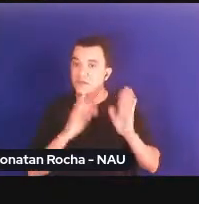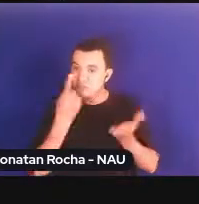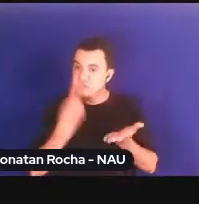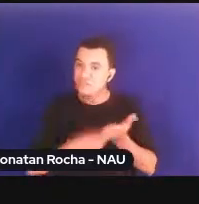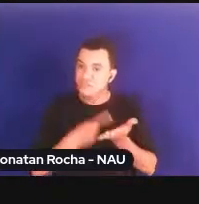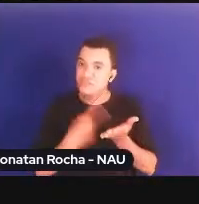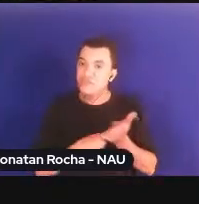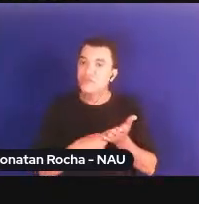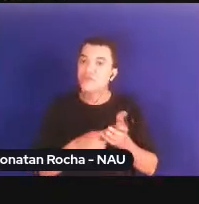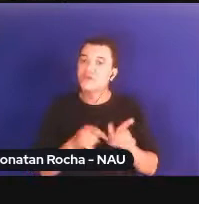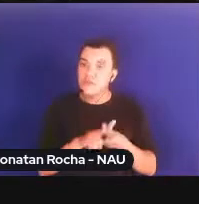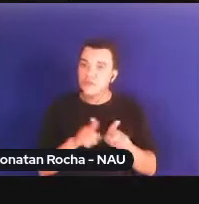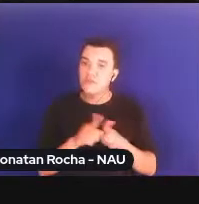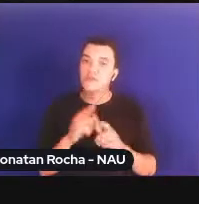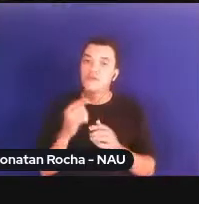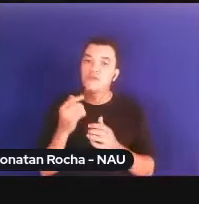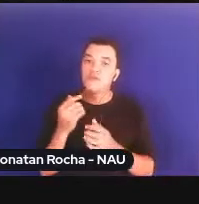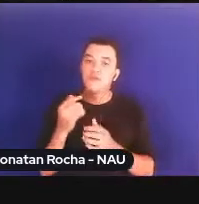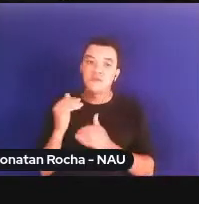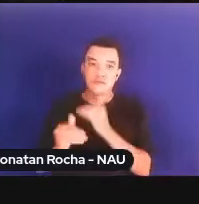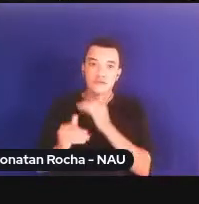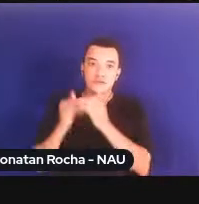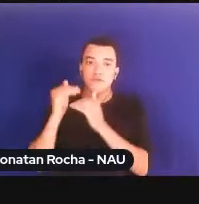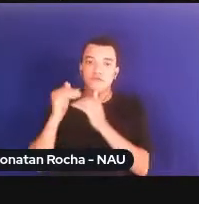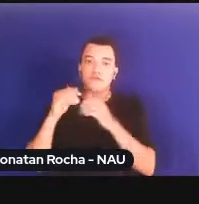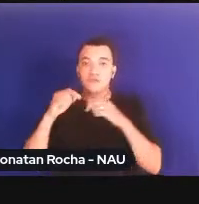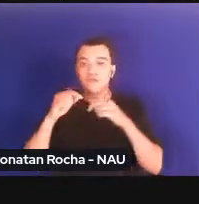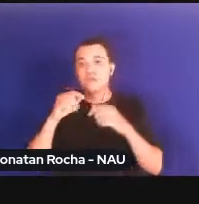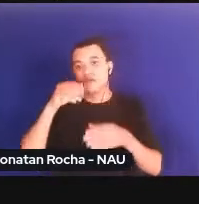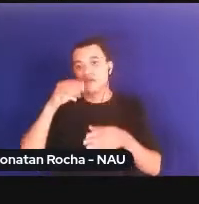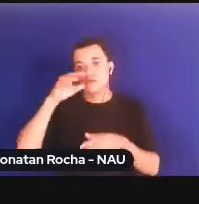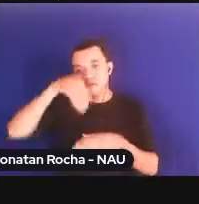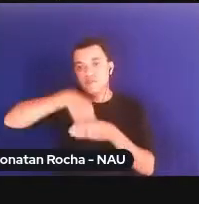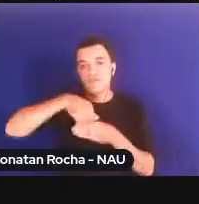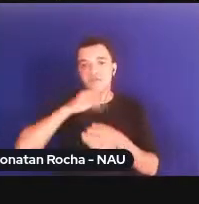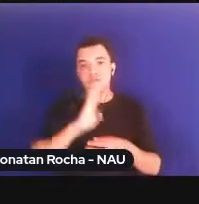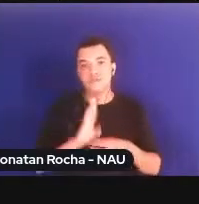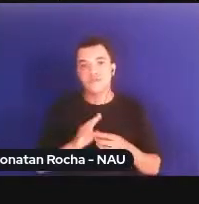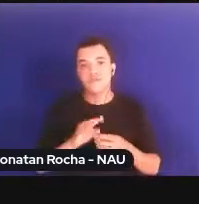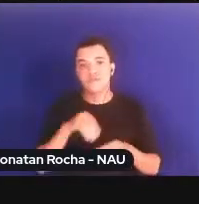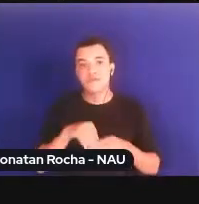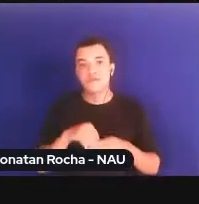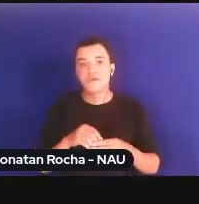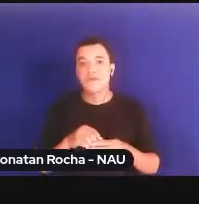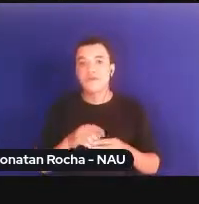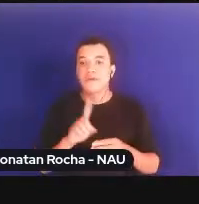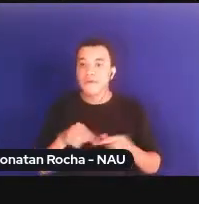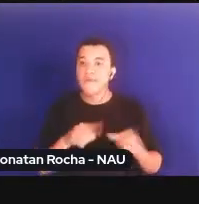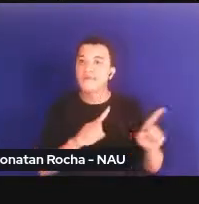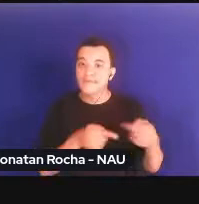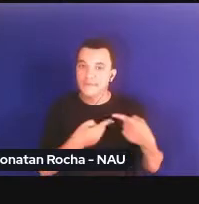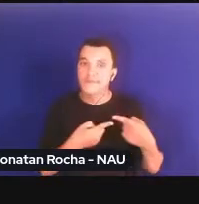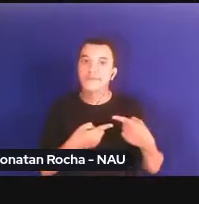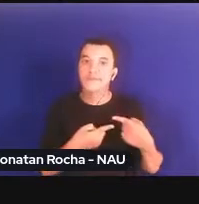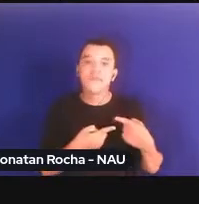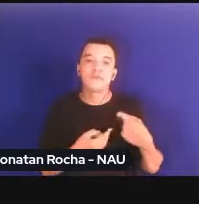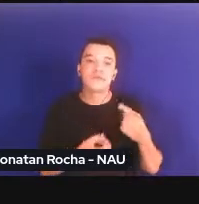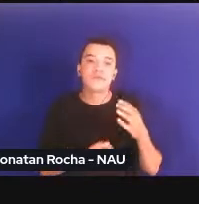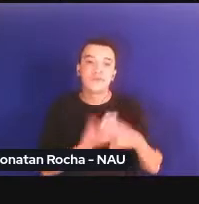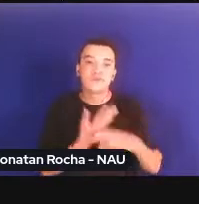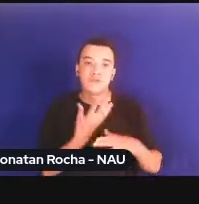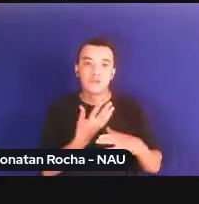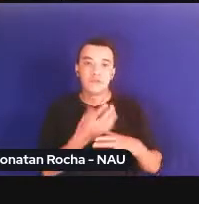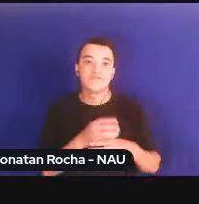desenvolvê-la e implementá-la no âmbito doméstico é um desafio emergente é um grito